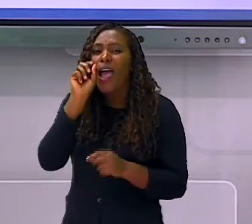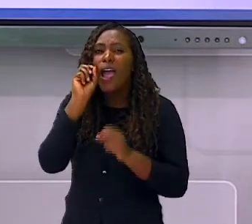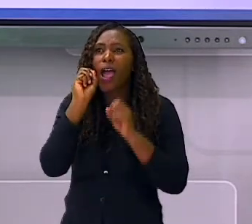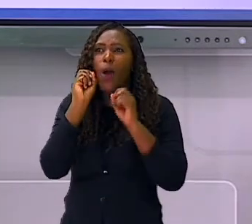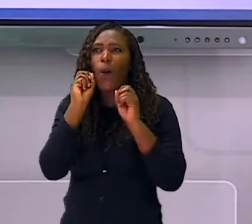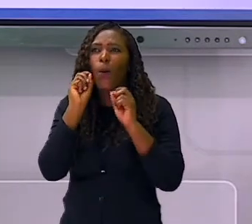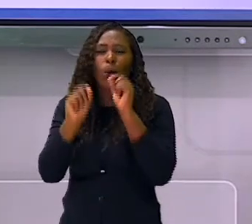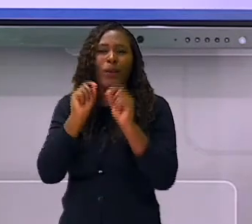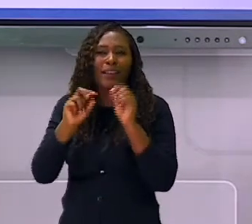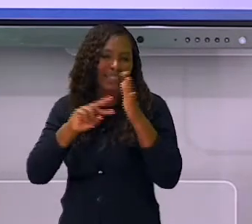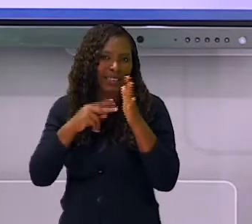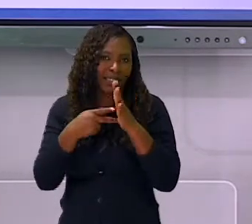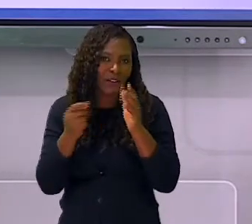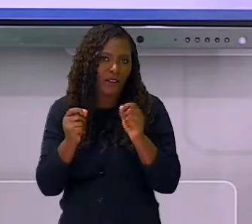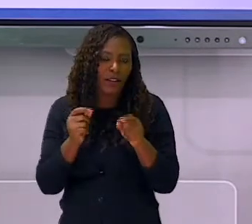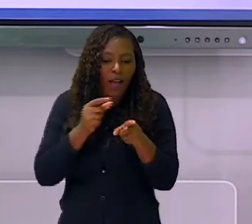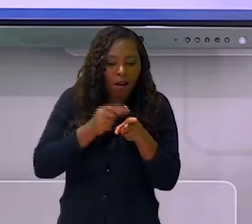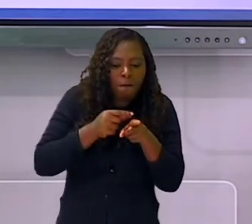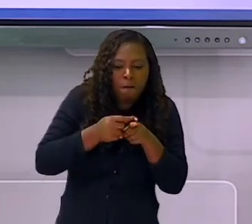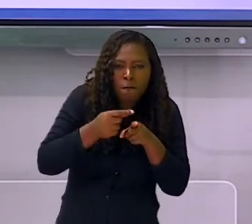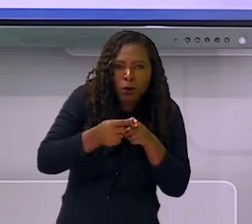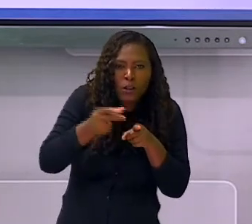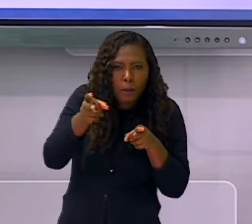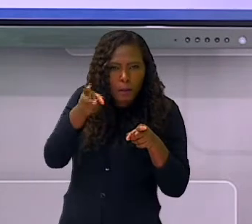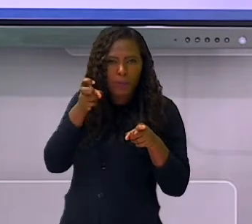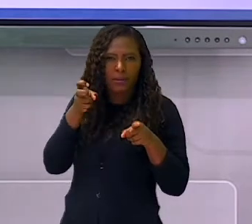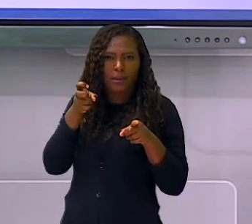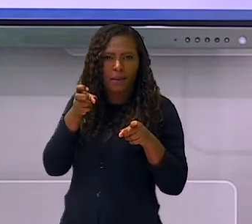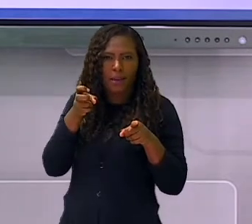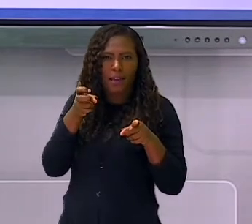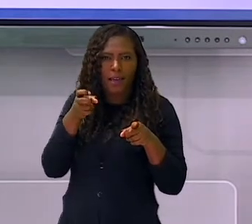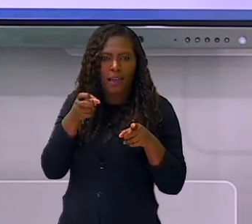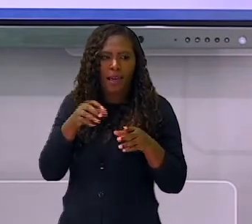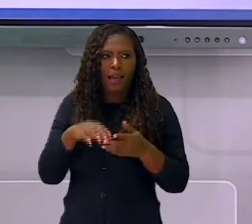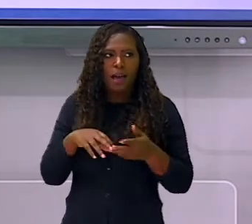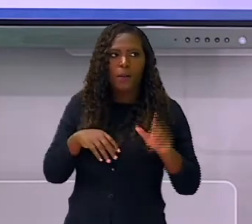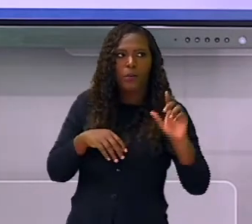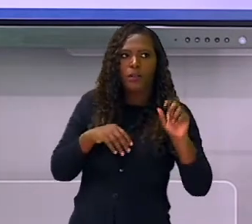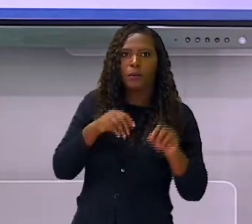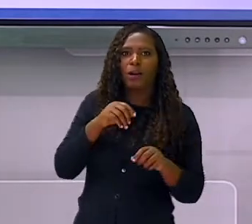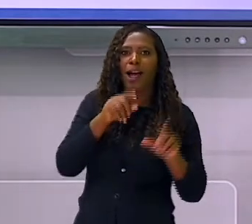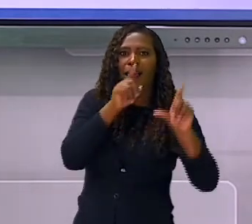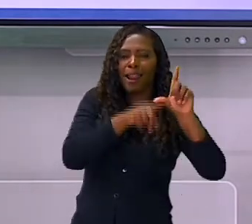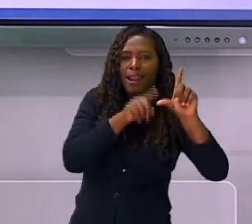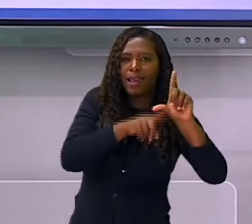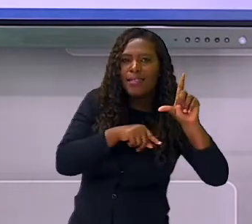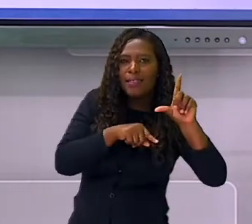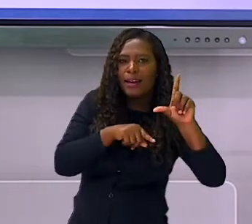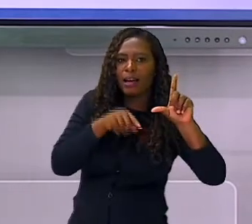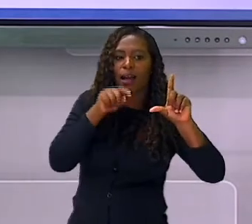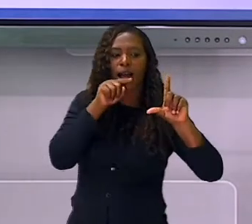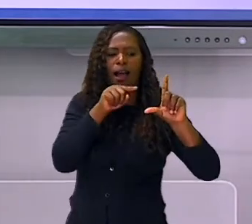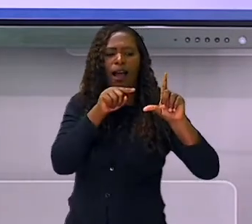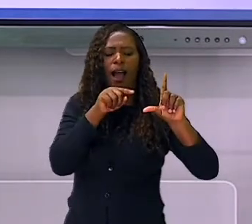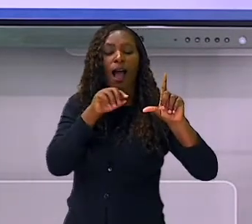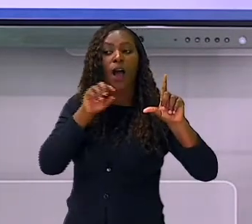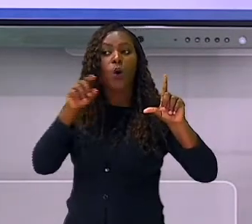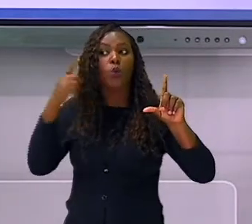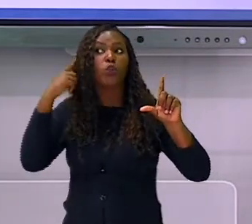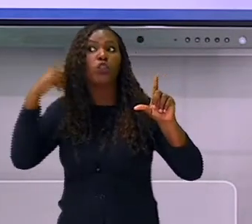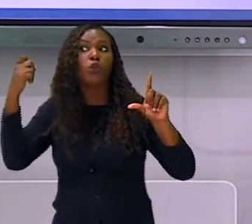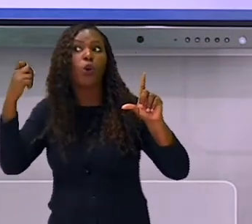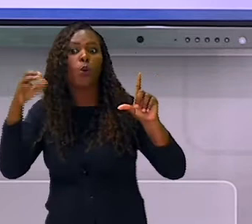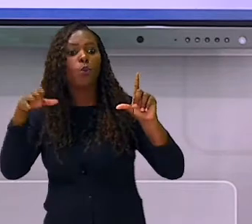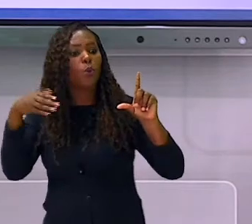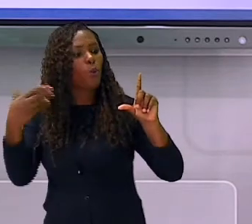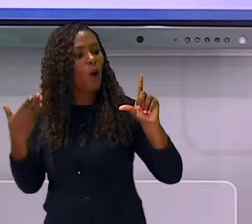manipulá-los ali na escrita, sabendo relacionar o som ao símbolo, ou seja, a letra. Vamos treinar para que